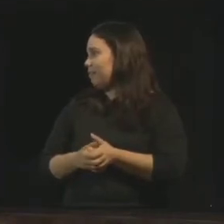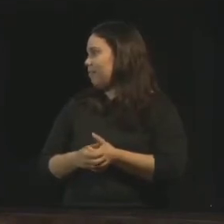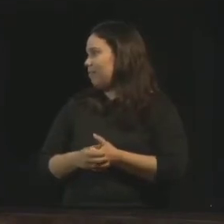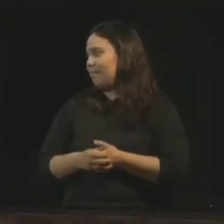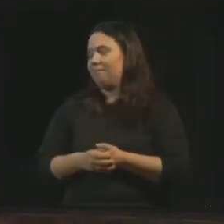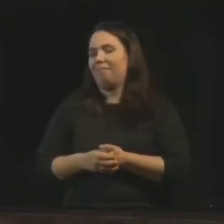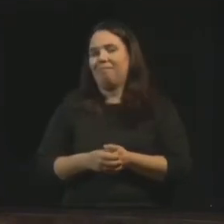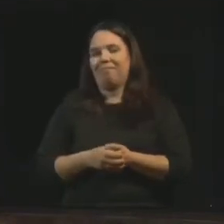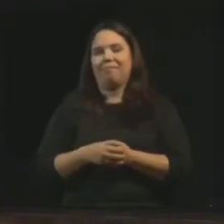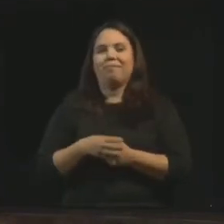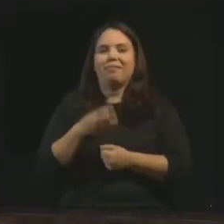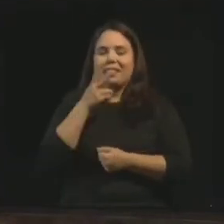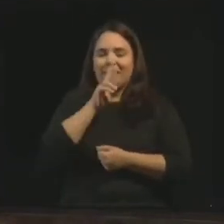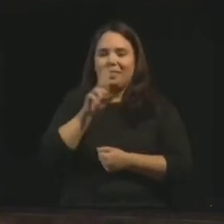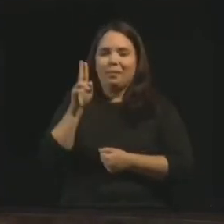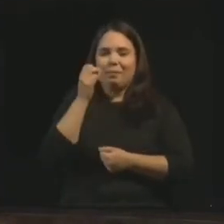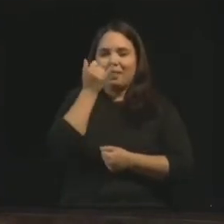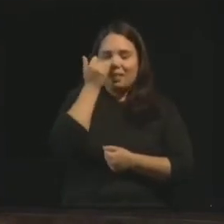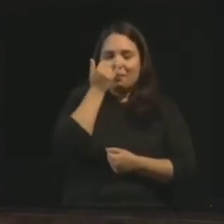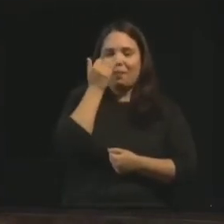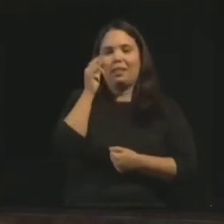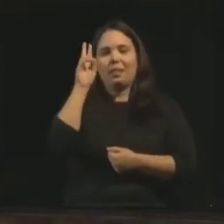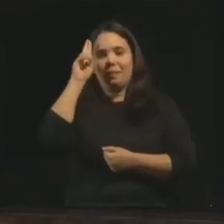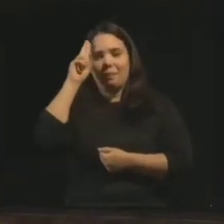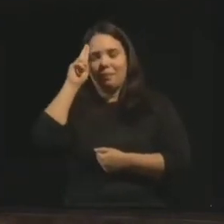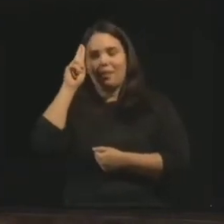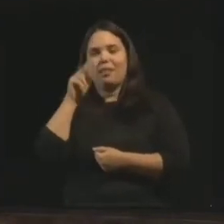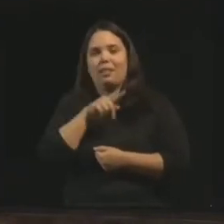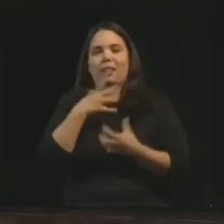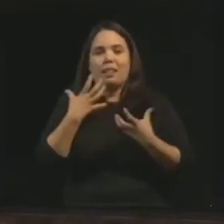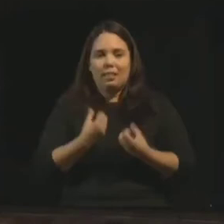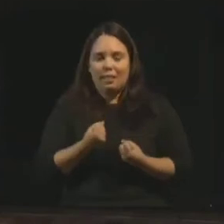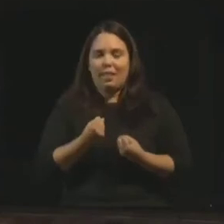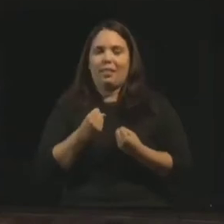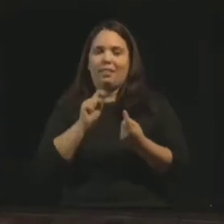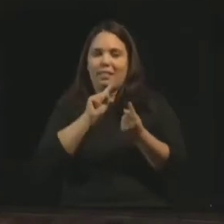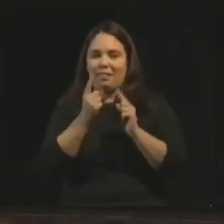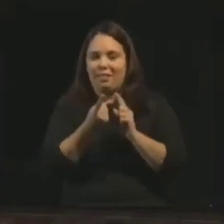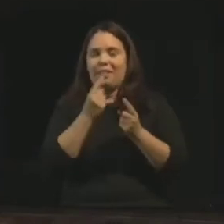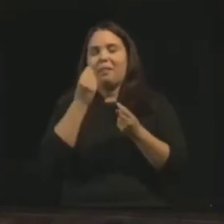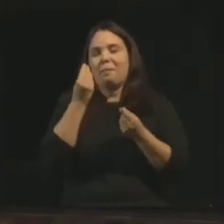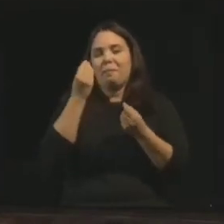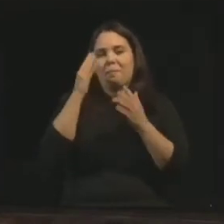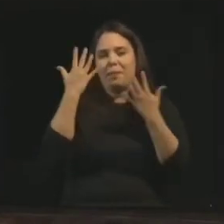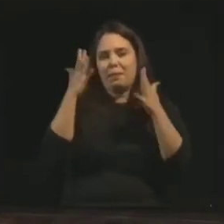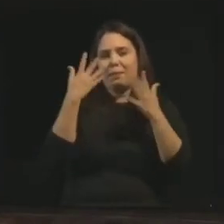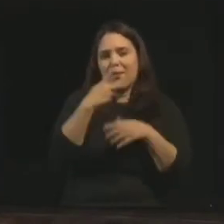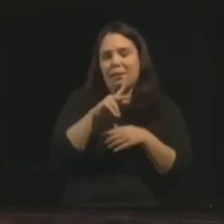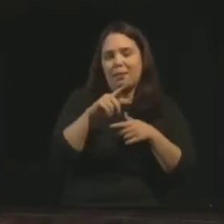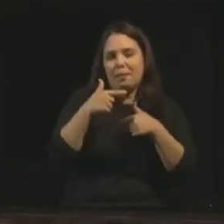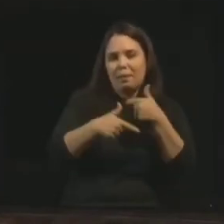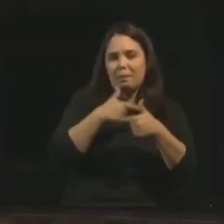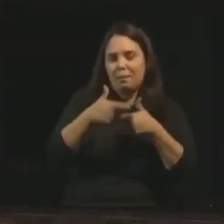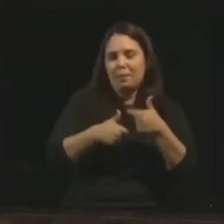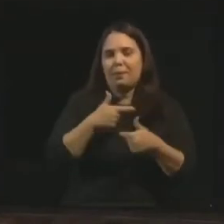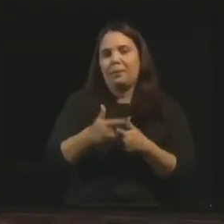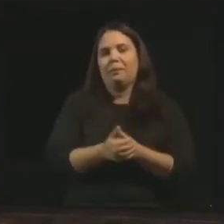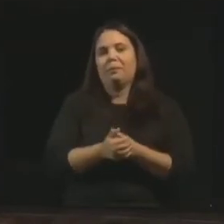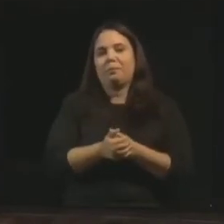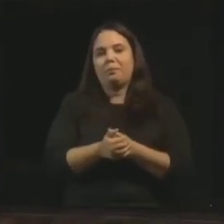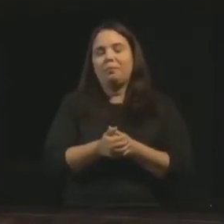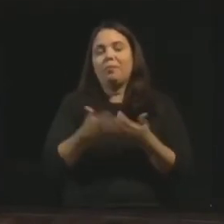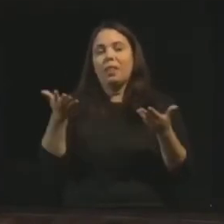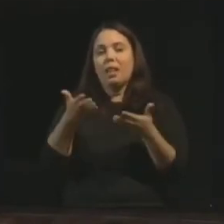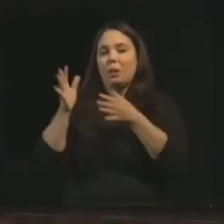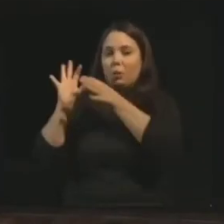Isabela e Rebeca. Pronto. É muito cansativo e elas têm que se revezar. Muito obrigado pelo seu trabalho e vocês. E o contexto